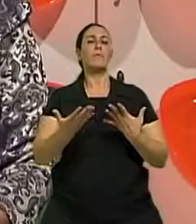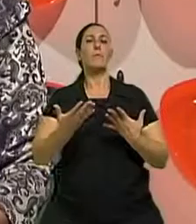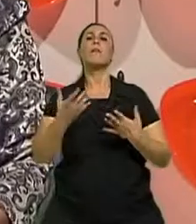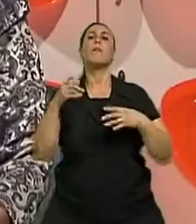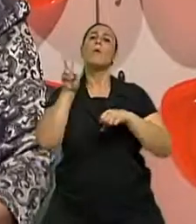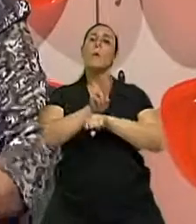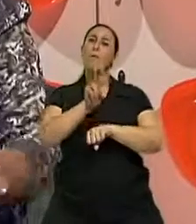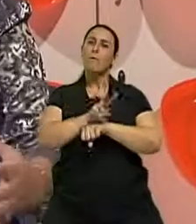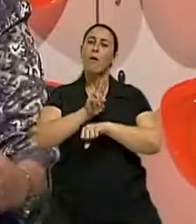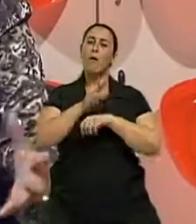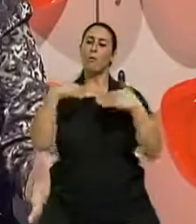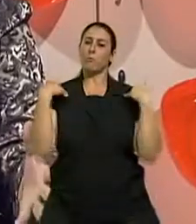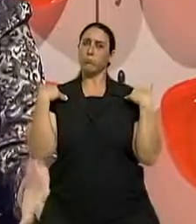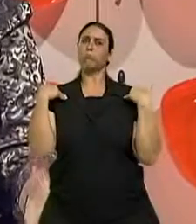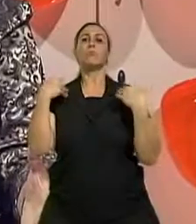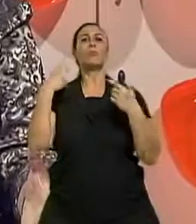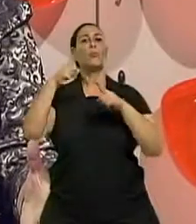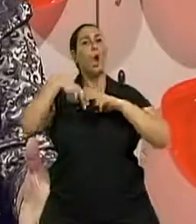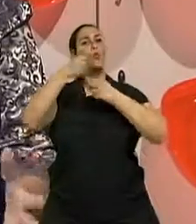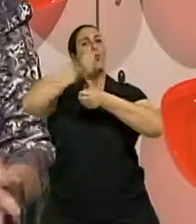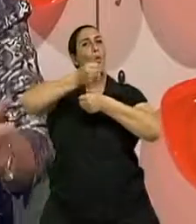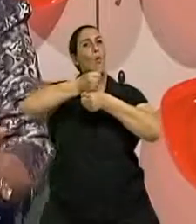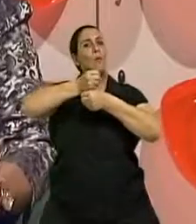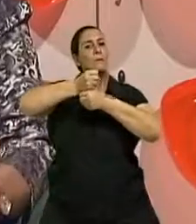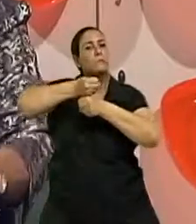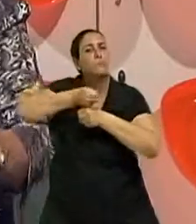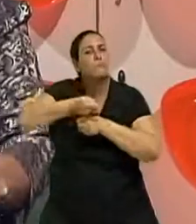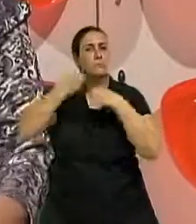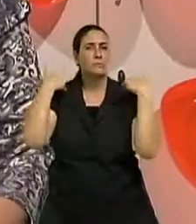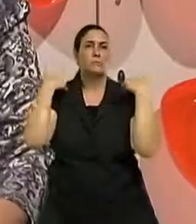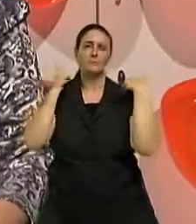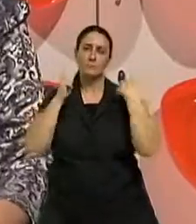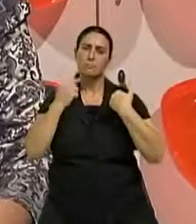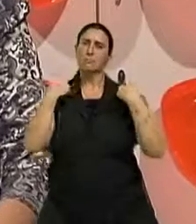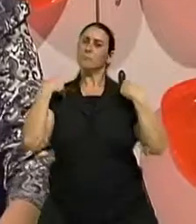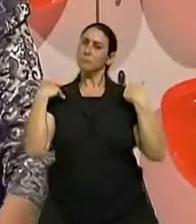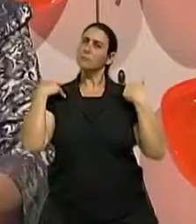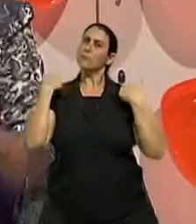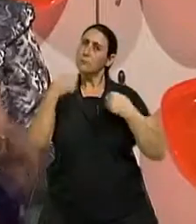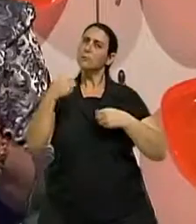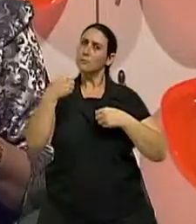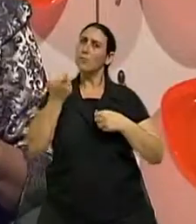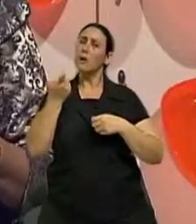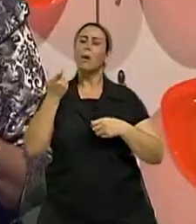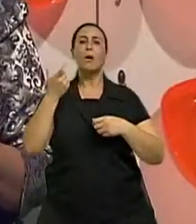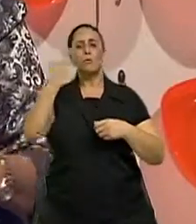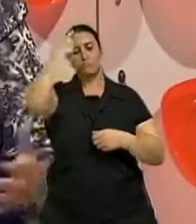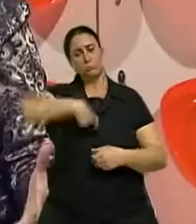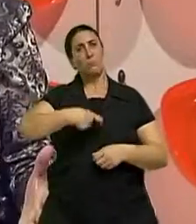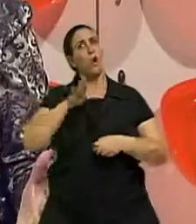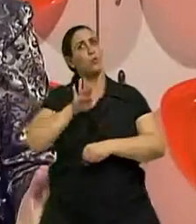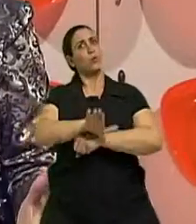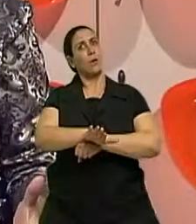Postura, né? Em qualquer atividade que a gente tem que ter, a gente tem que ter uma boa postura. gente tem que ajudar o nosso corpo, né?